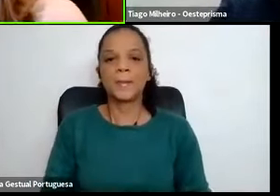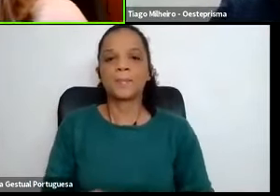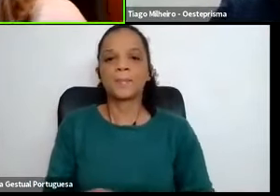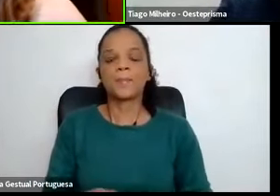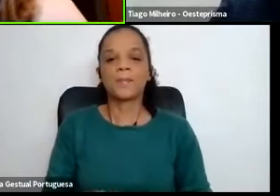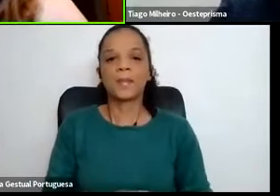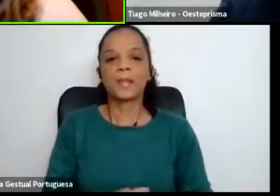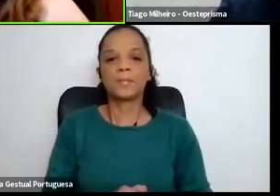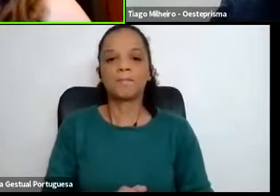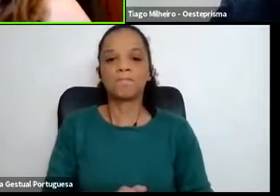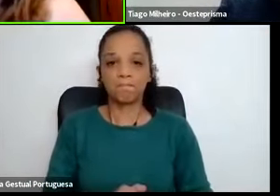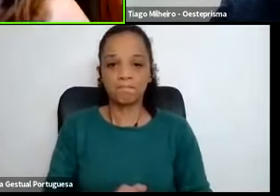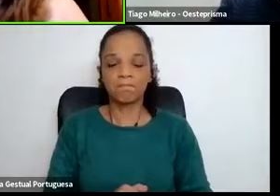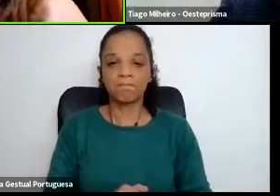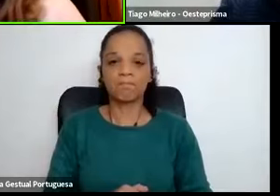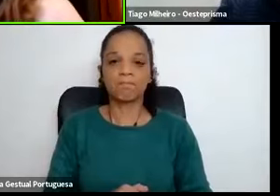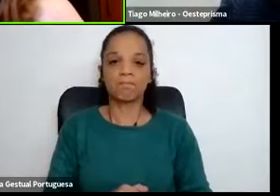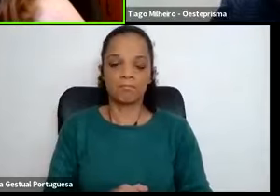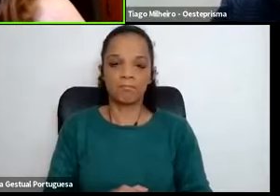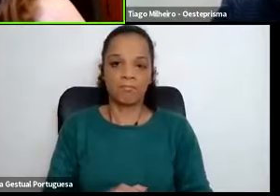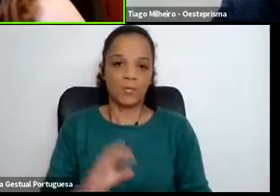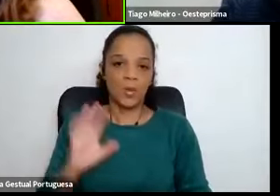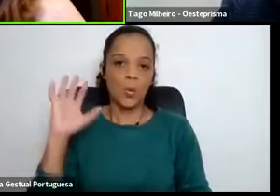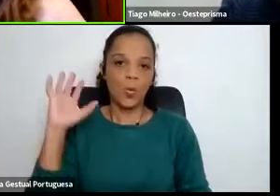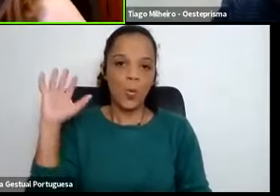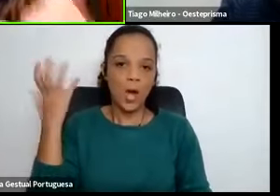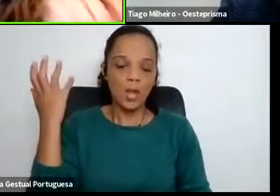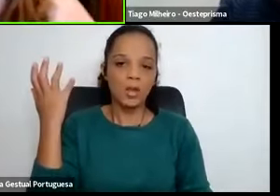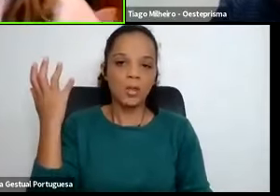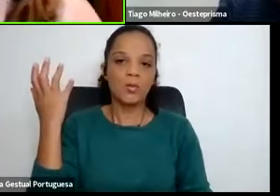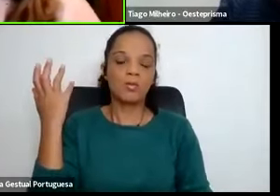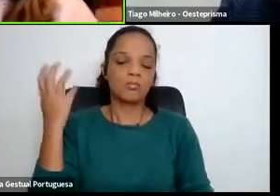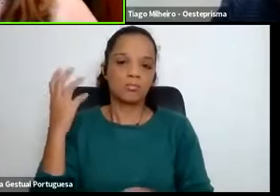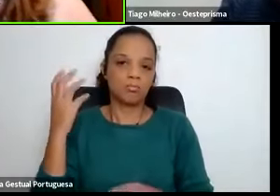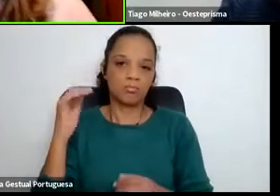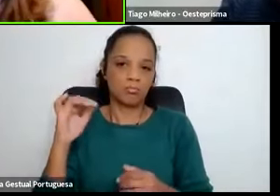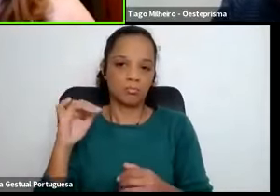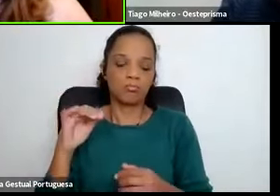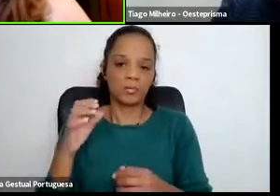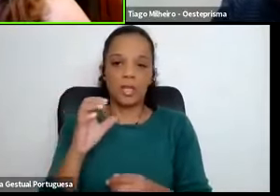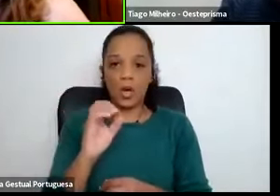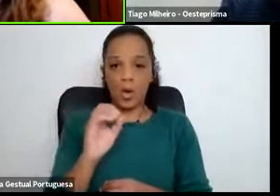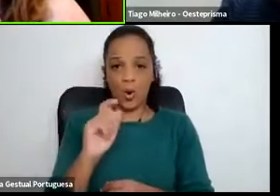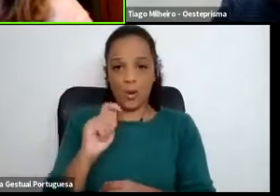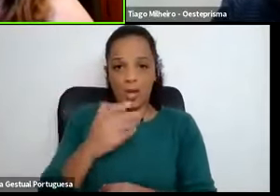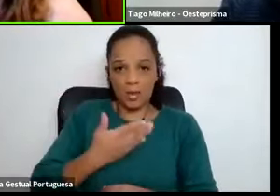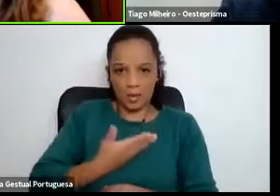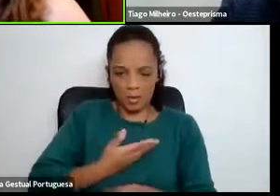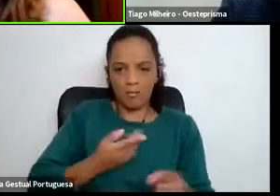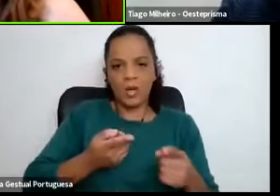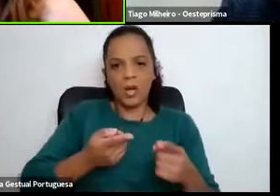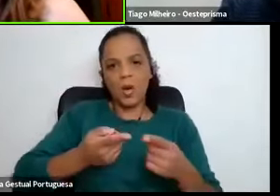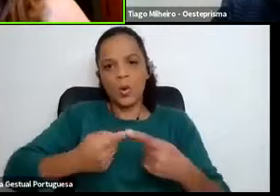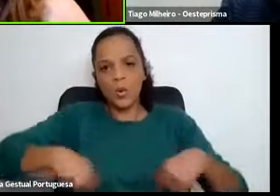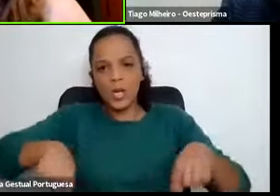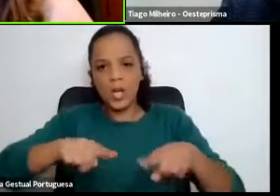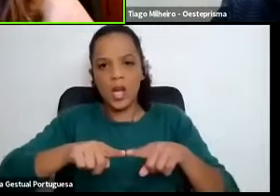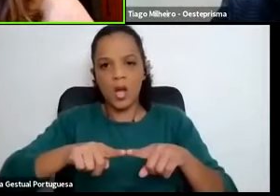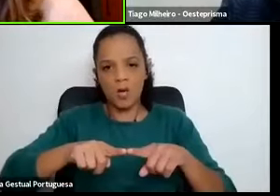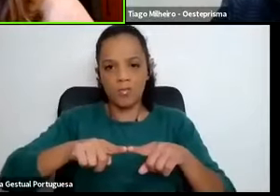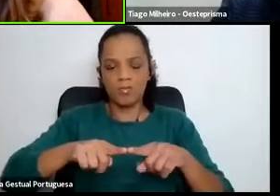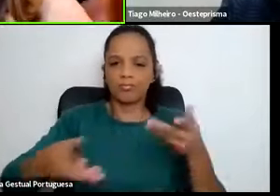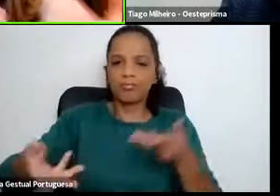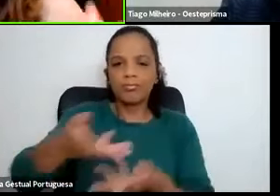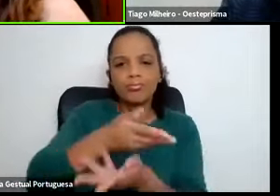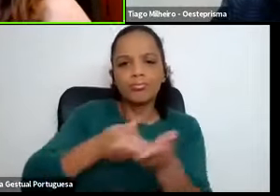Quando fez a oferta, a OED esteve nessa reunião onde nós apresentámos